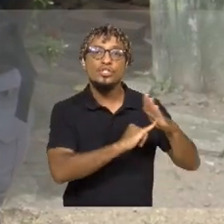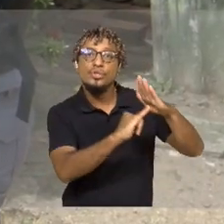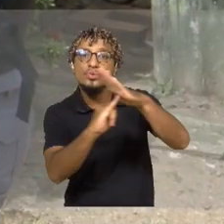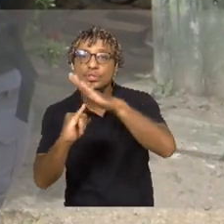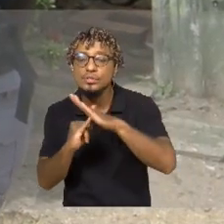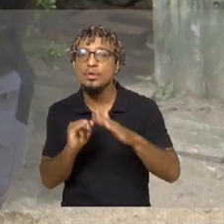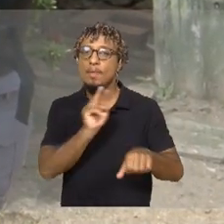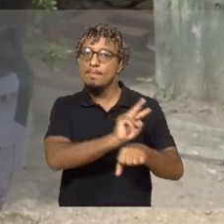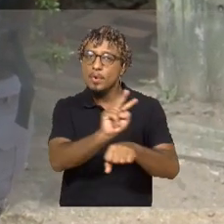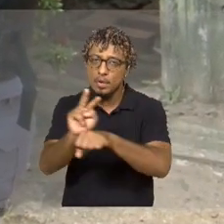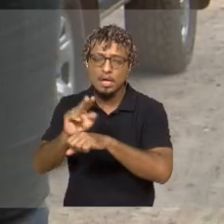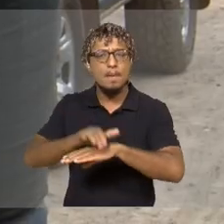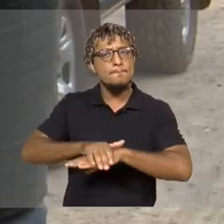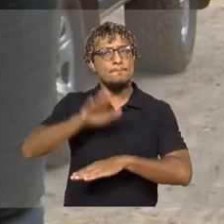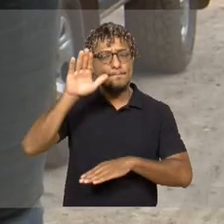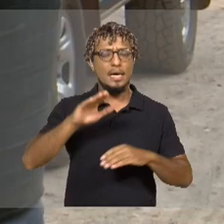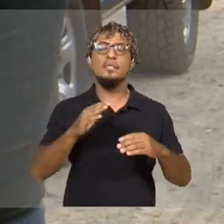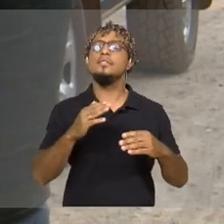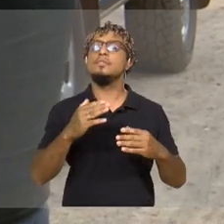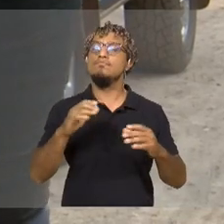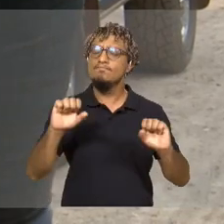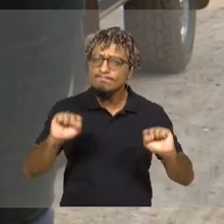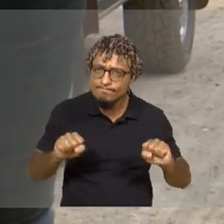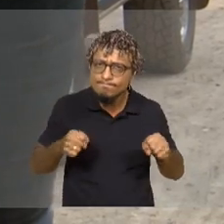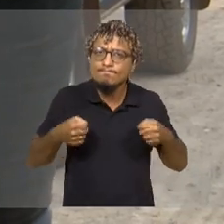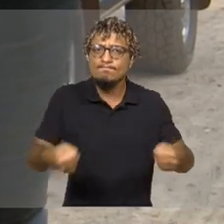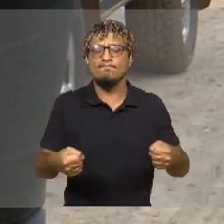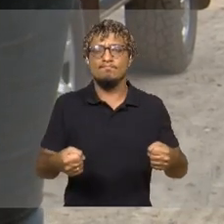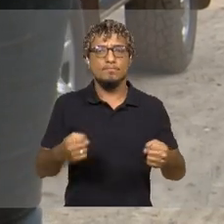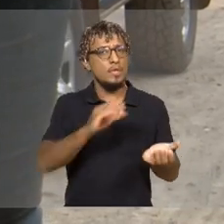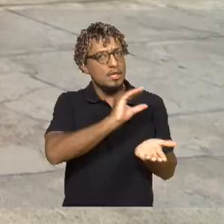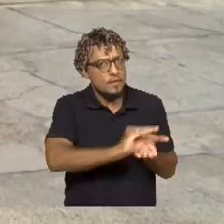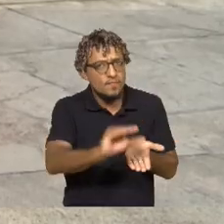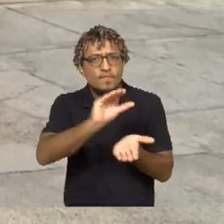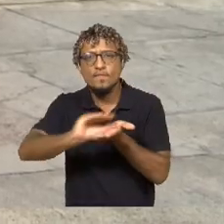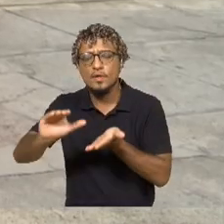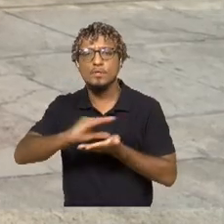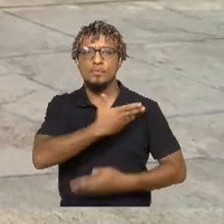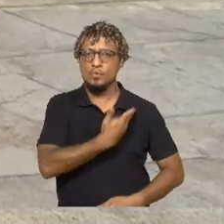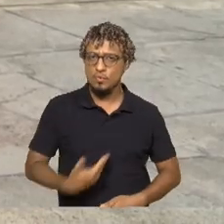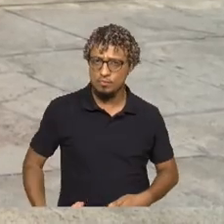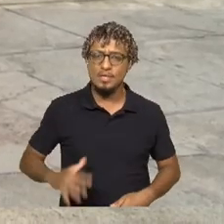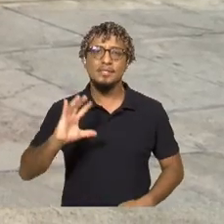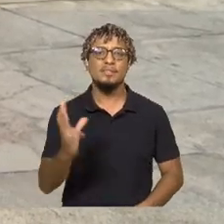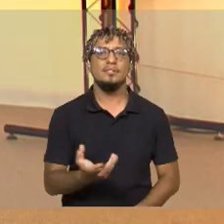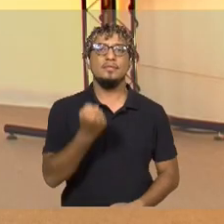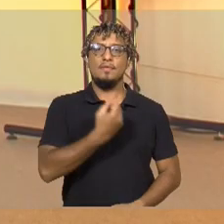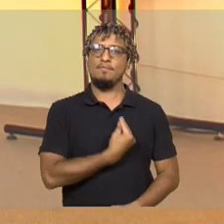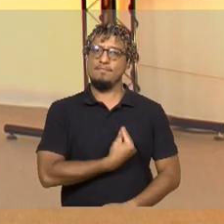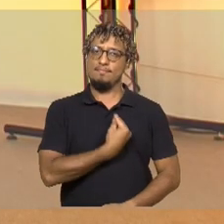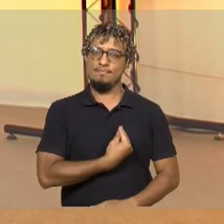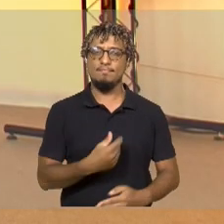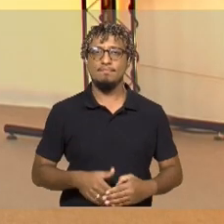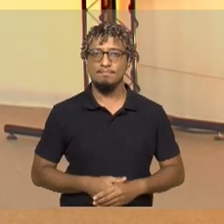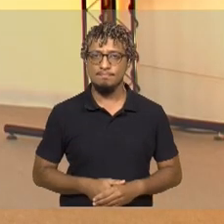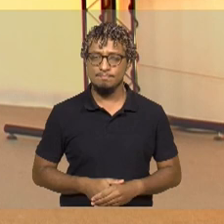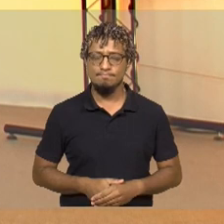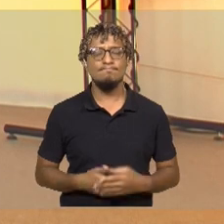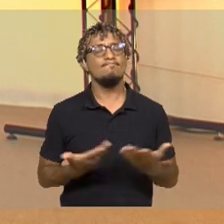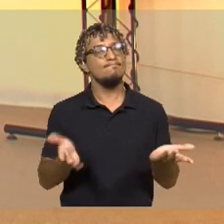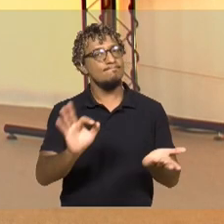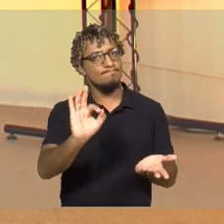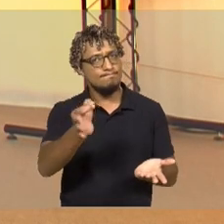sejam cada vez mais fortalecidas. É um investimento público que salva vidas. Mas é